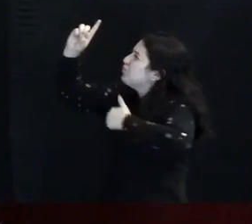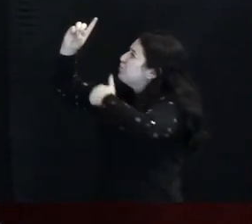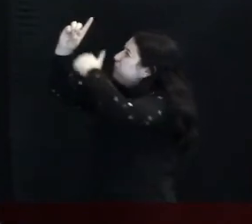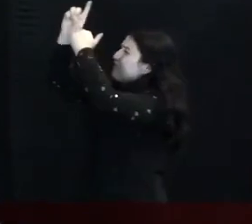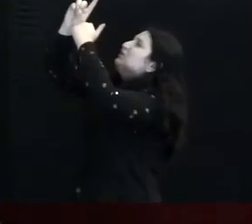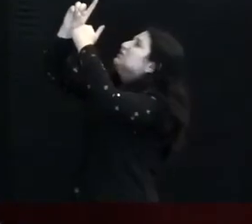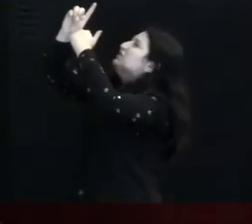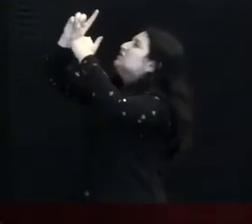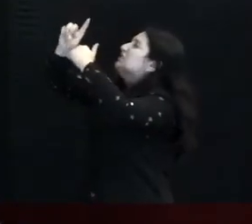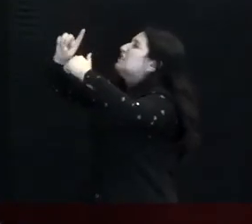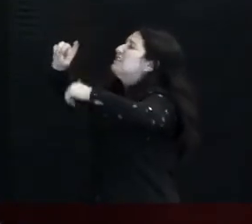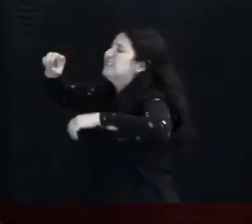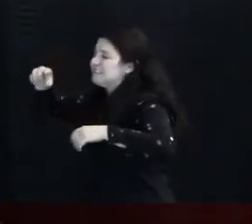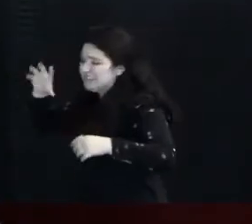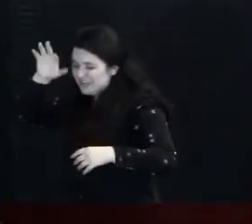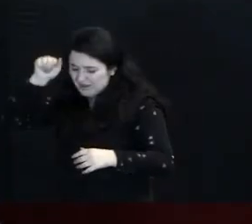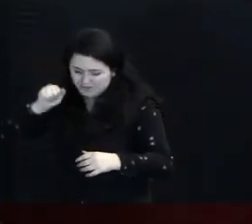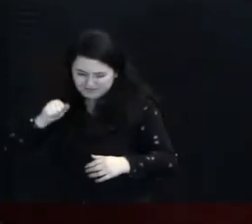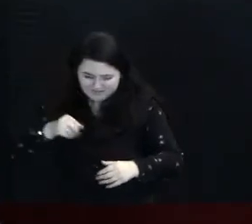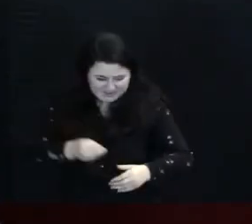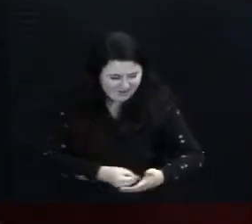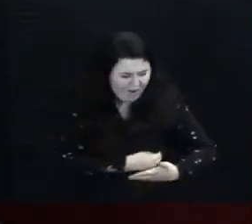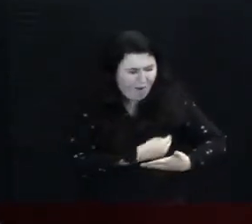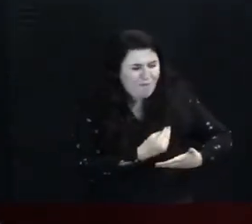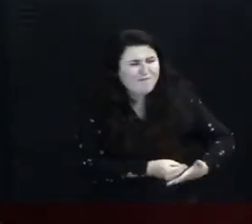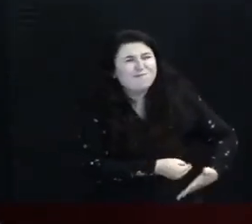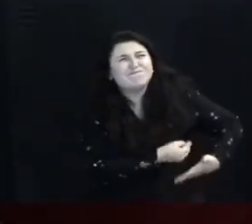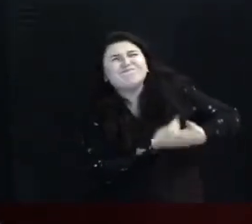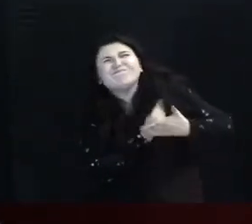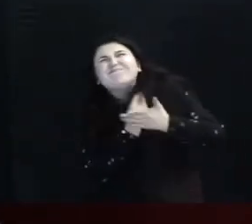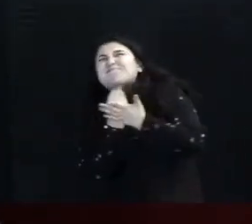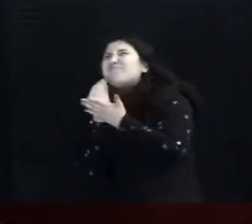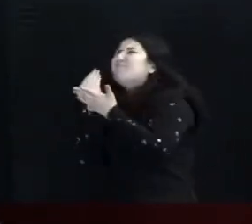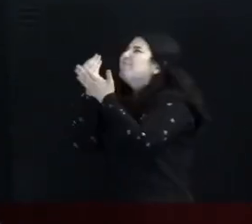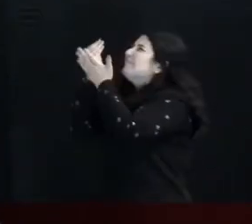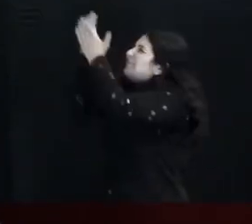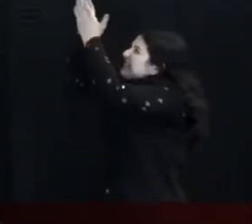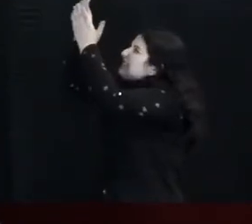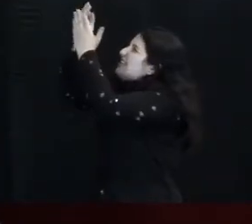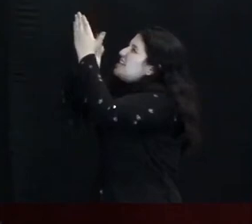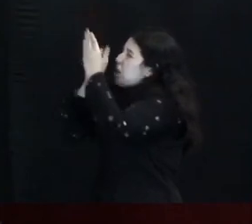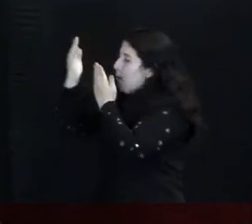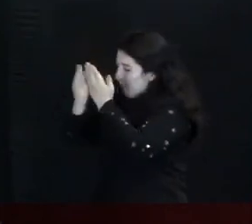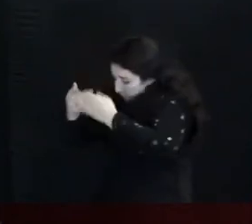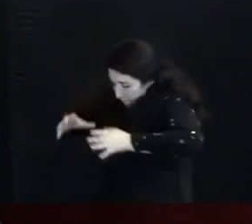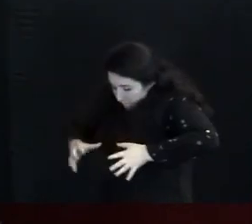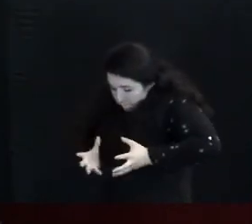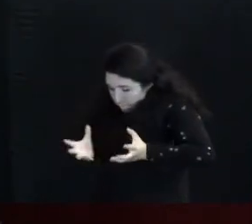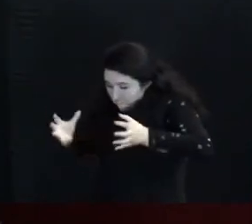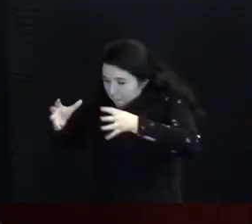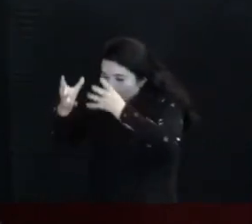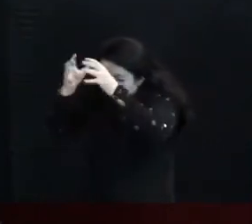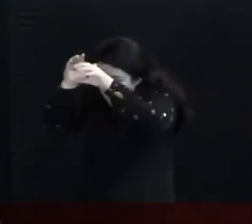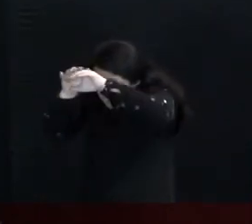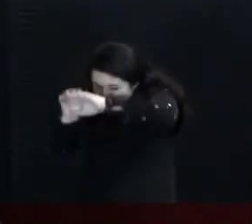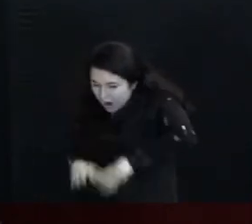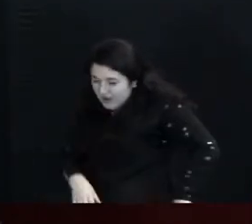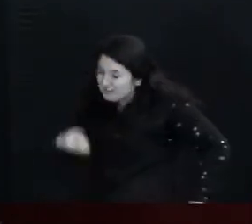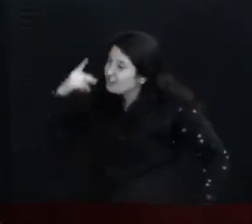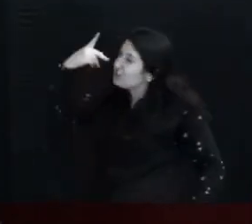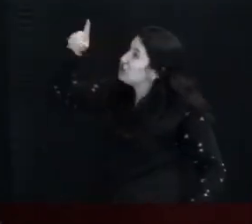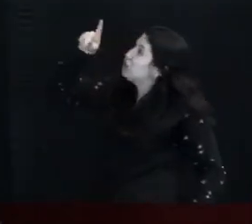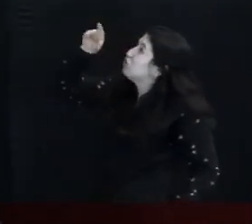entregamos Senhor E entregamos As nossas vidas Como vaso De barro E Senhor Quebrados Na tua